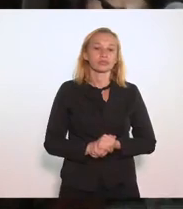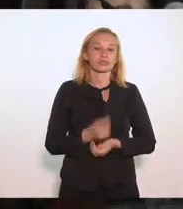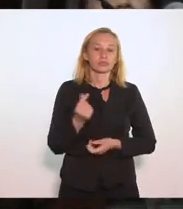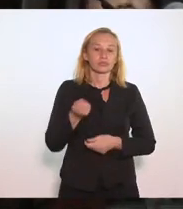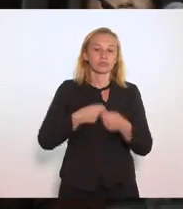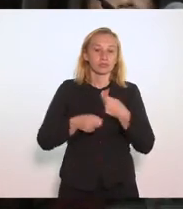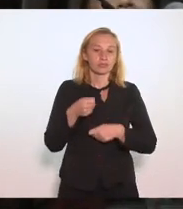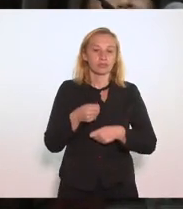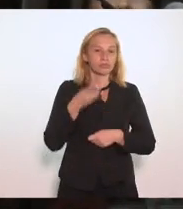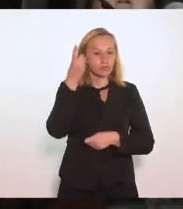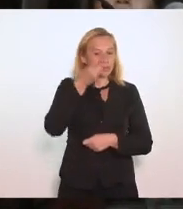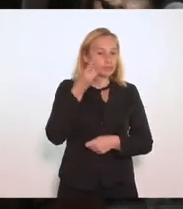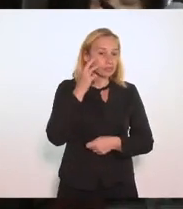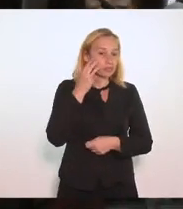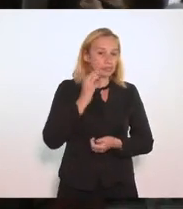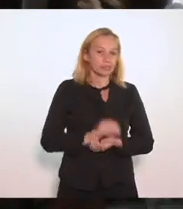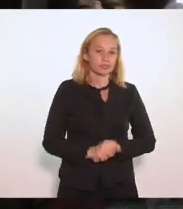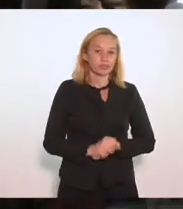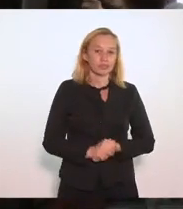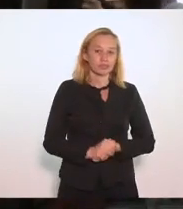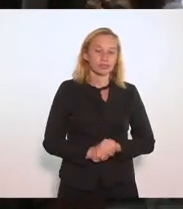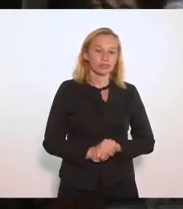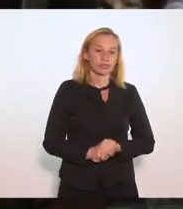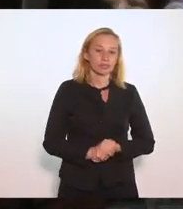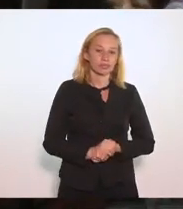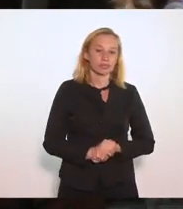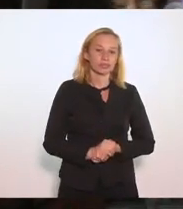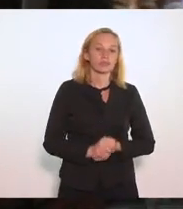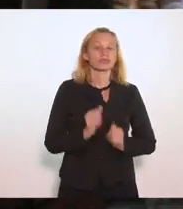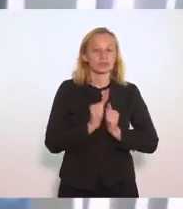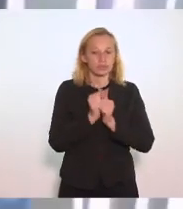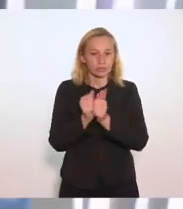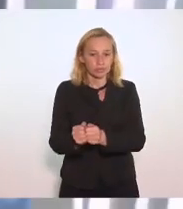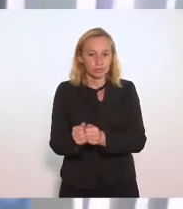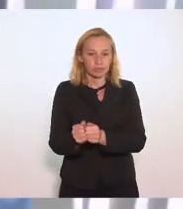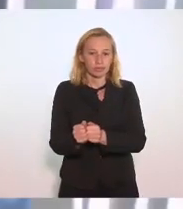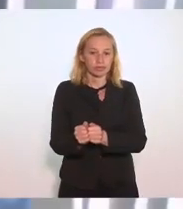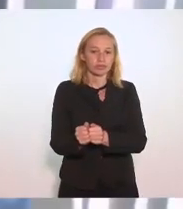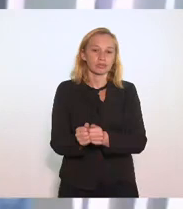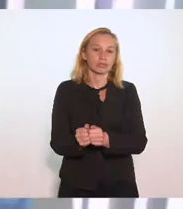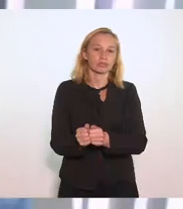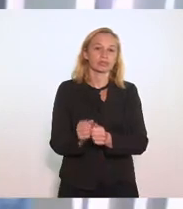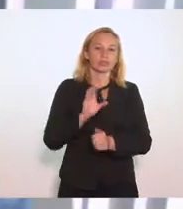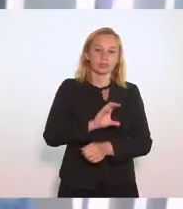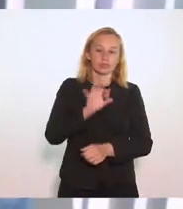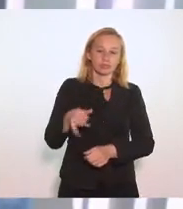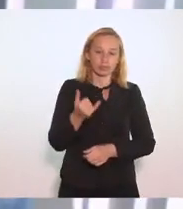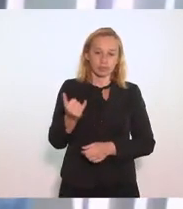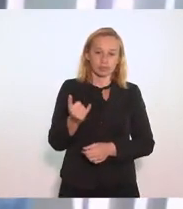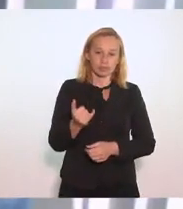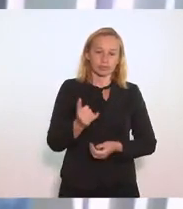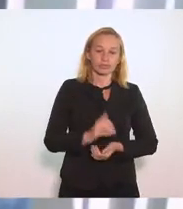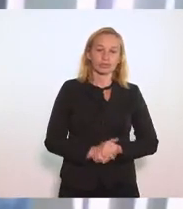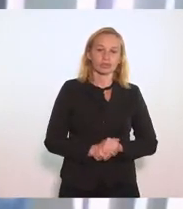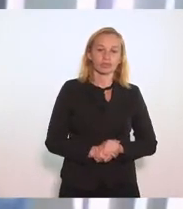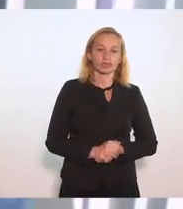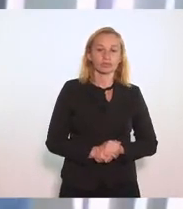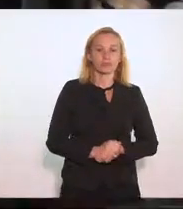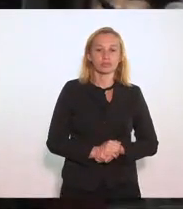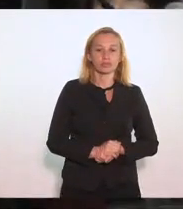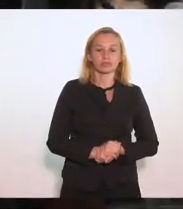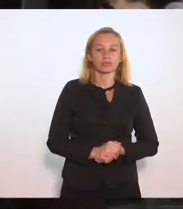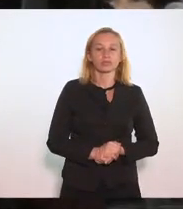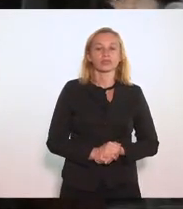economia deputado Valdeque Carneiro também acompanho integralmente o parecer da CCJ agora que incorporou a emenda número 4